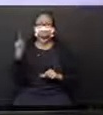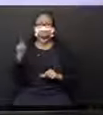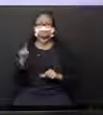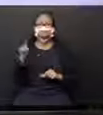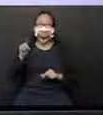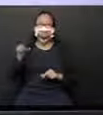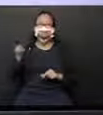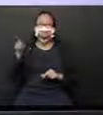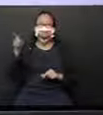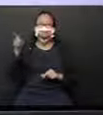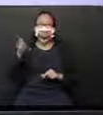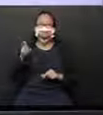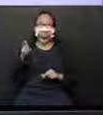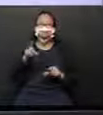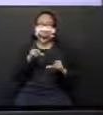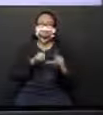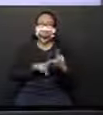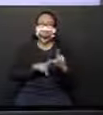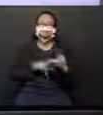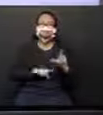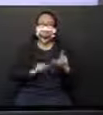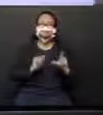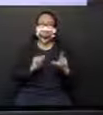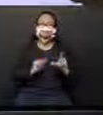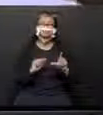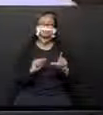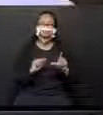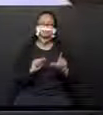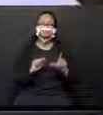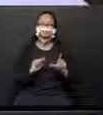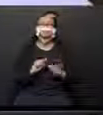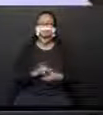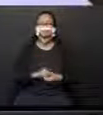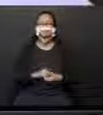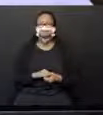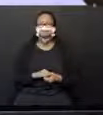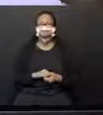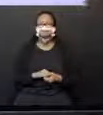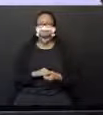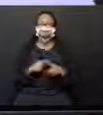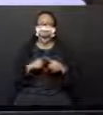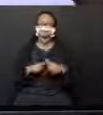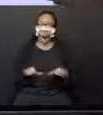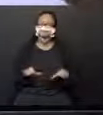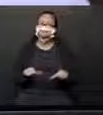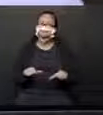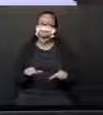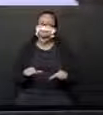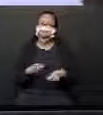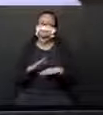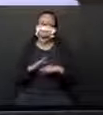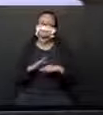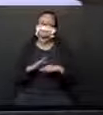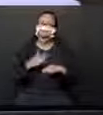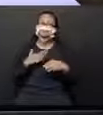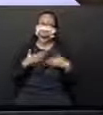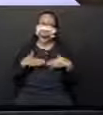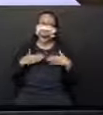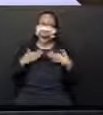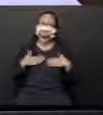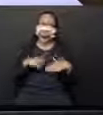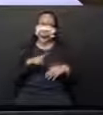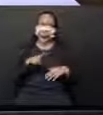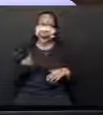letrinha A. Já fizeram? Olha, fiquem tranquilos. Já estamos quase terminando. Vocês estão